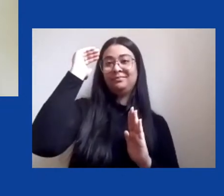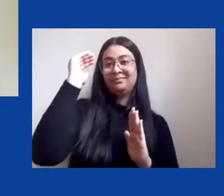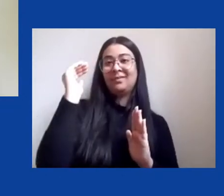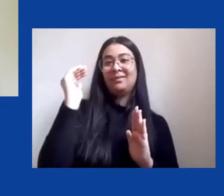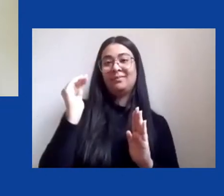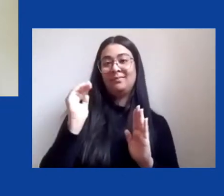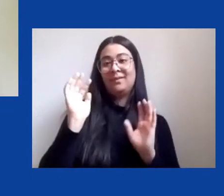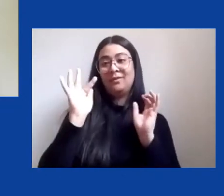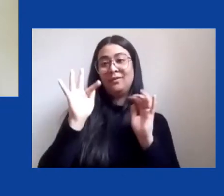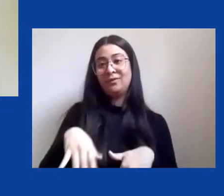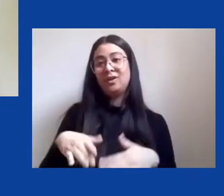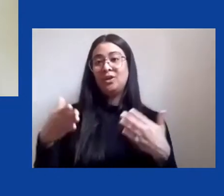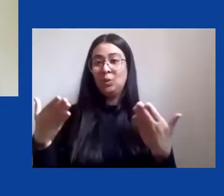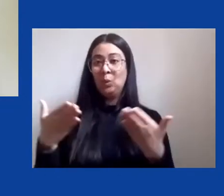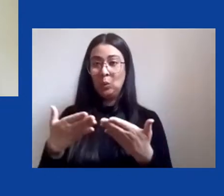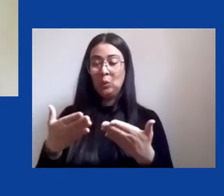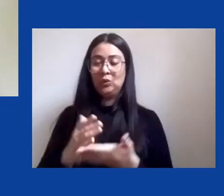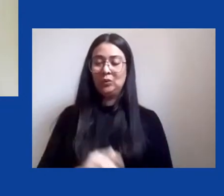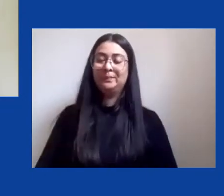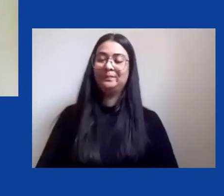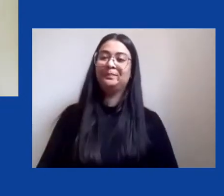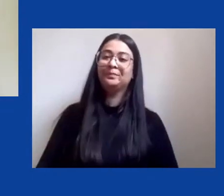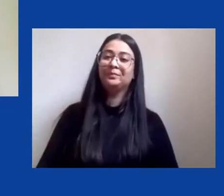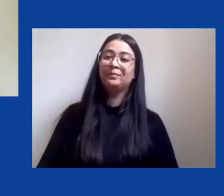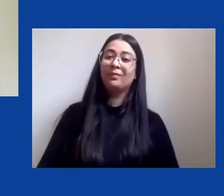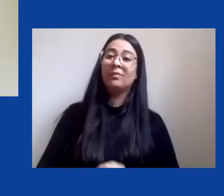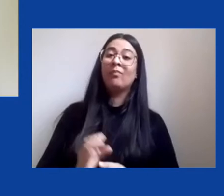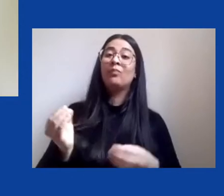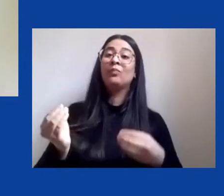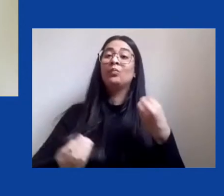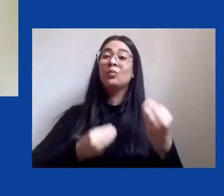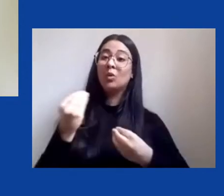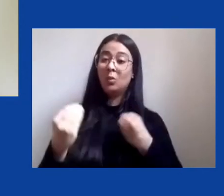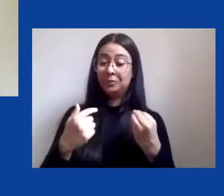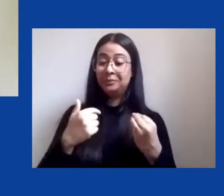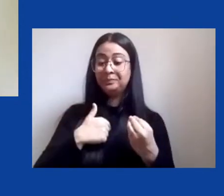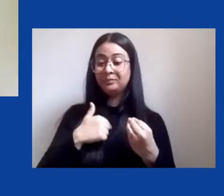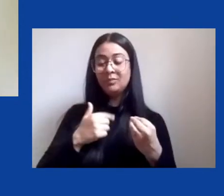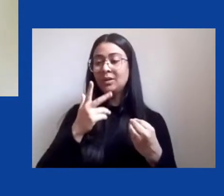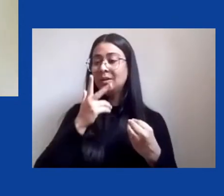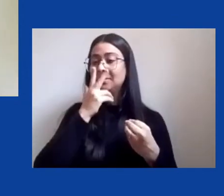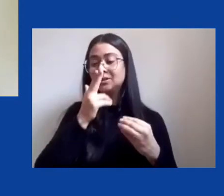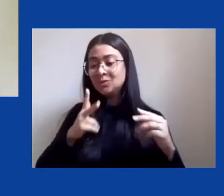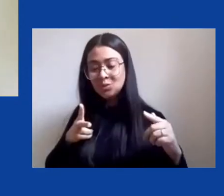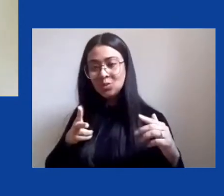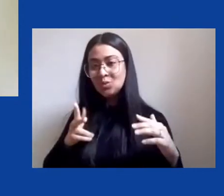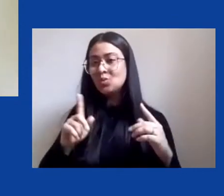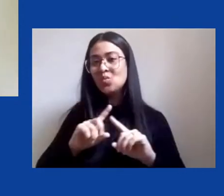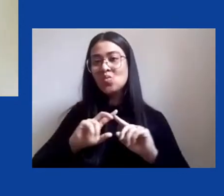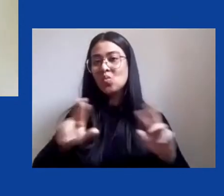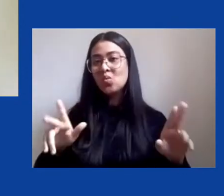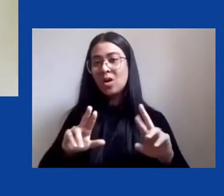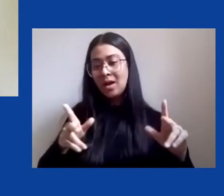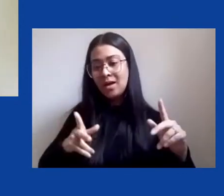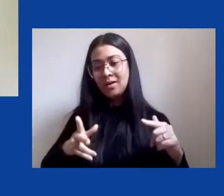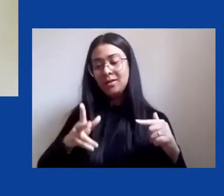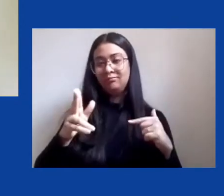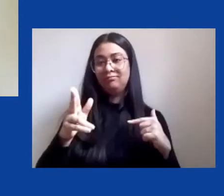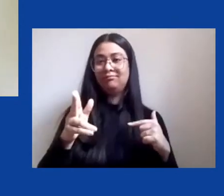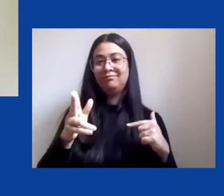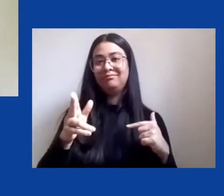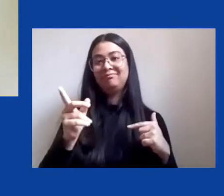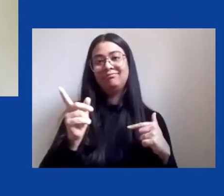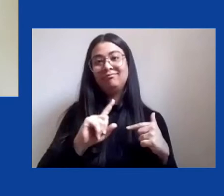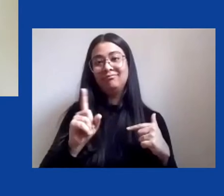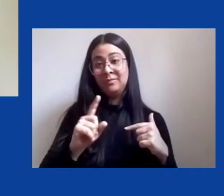Bom, como eu sinalizei, não se trata necessariamente de uma ruptura, como diz o sugestivo título da mesa redonda quatro aqui da